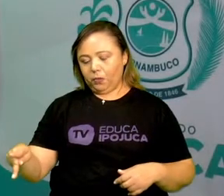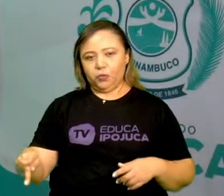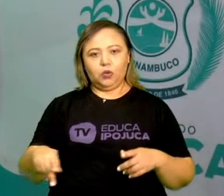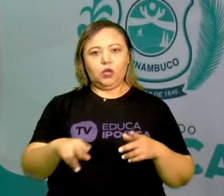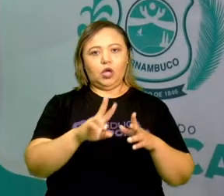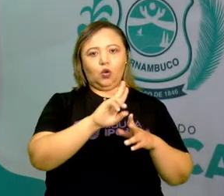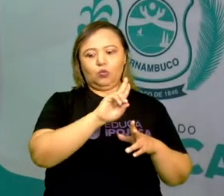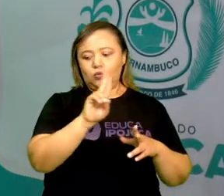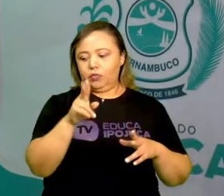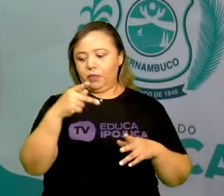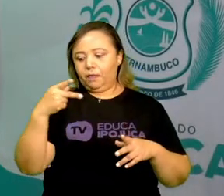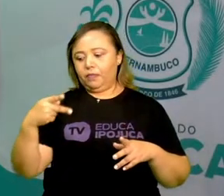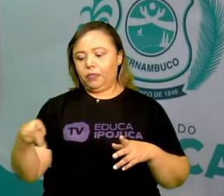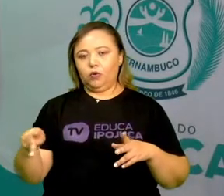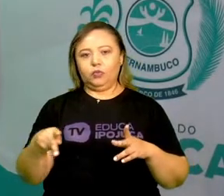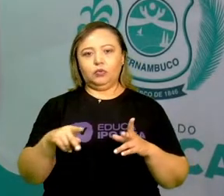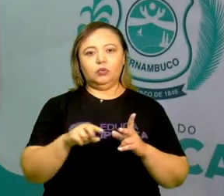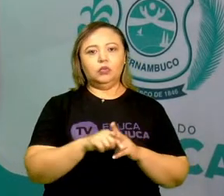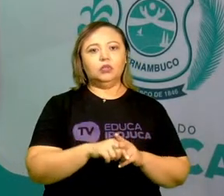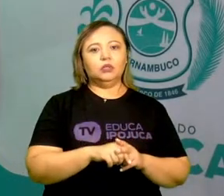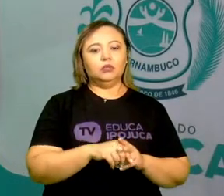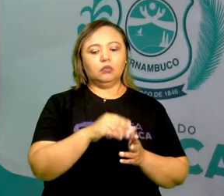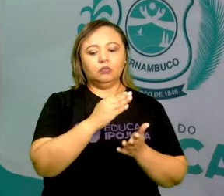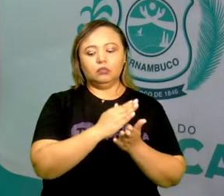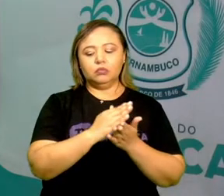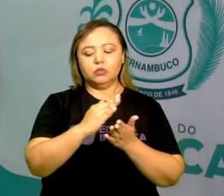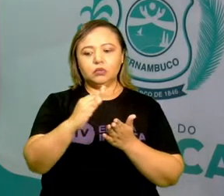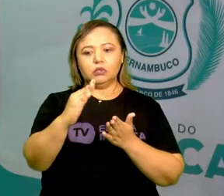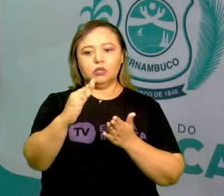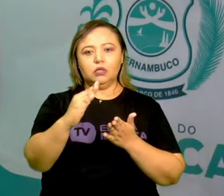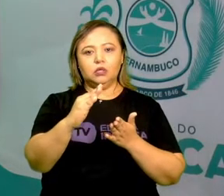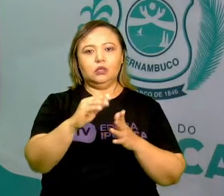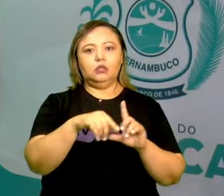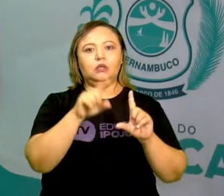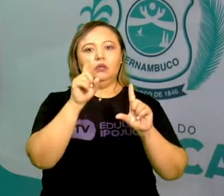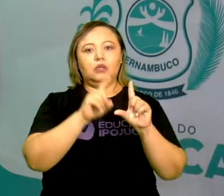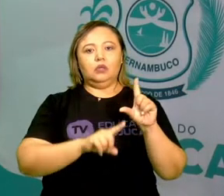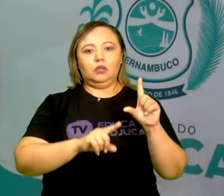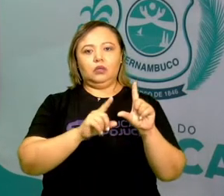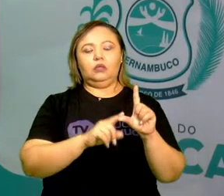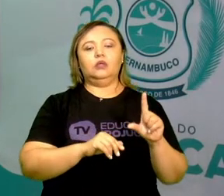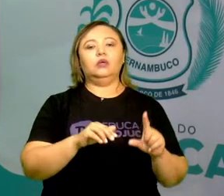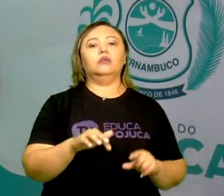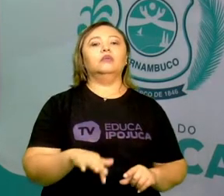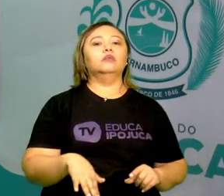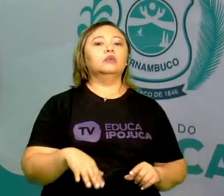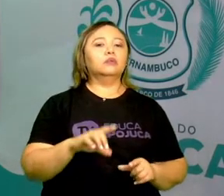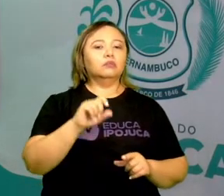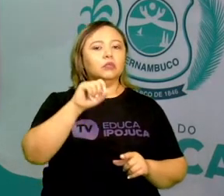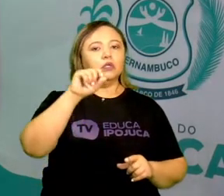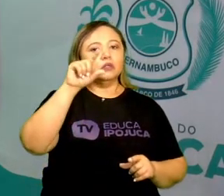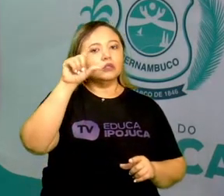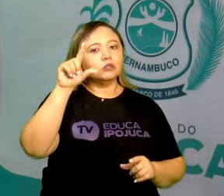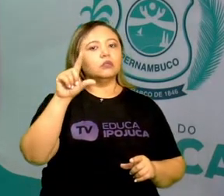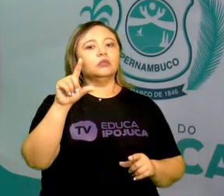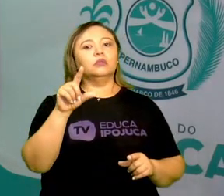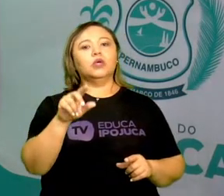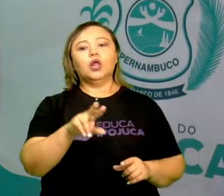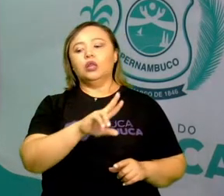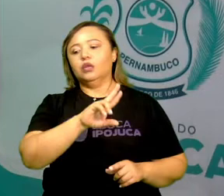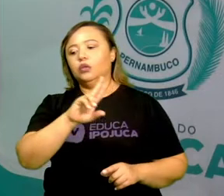substantivo próprio, vamos iniciar a sua escrita com letra maiúscula. Então, o nome de